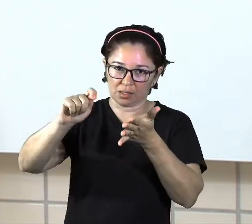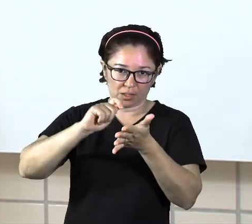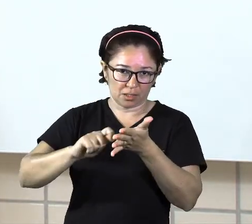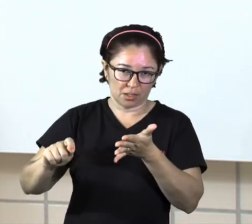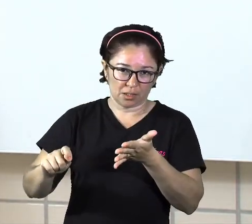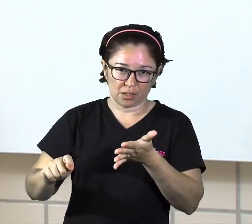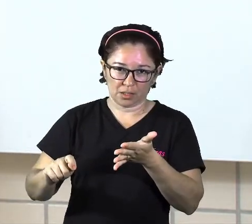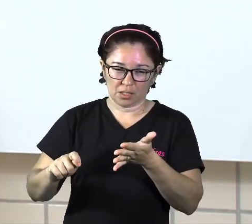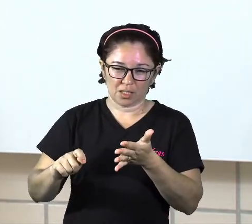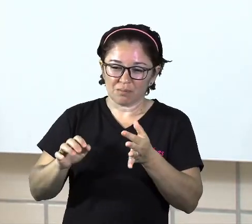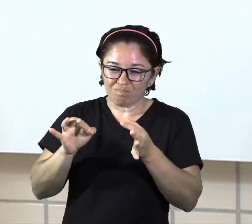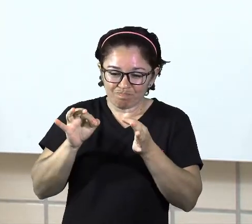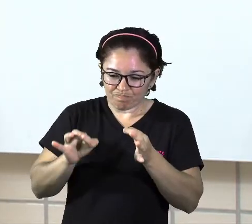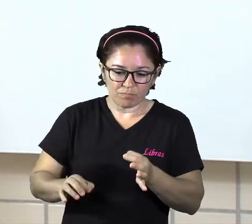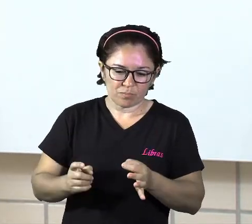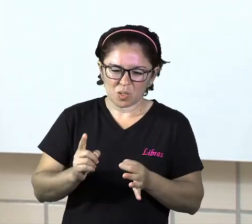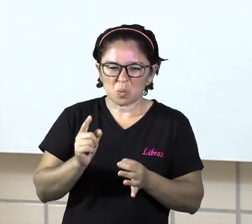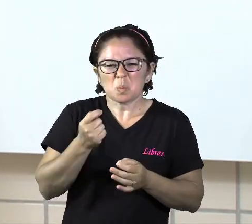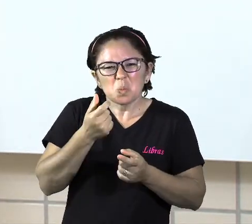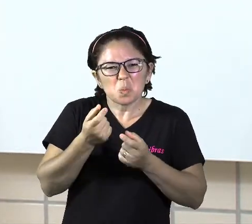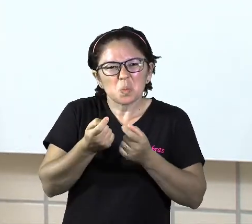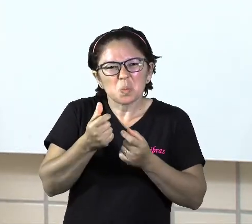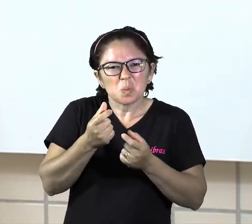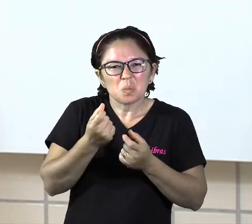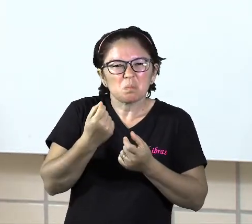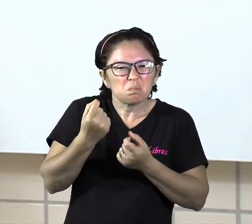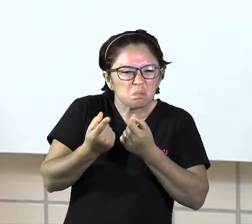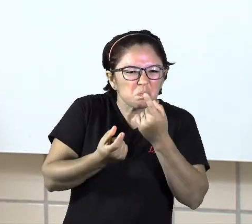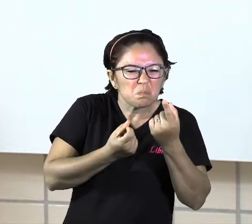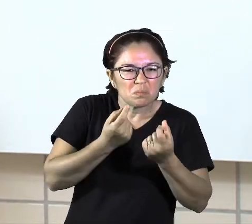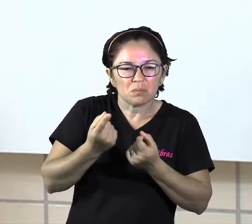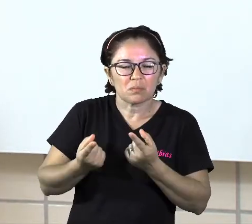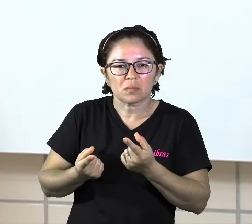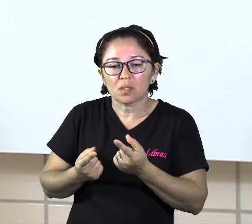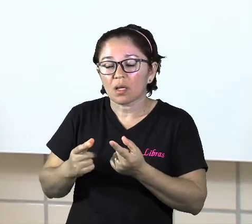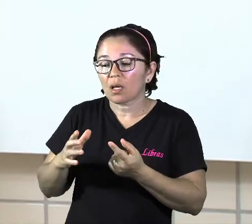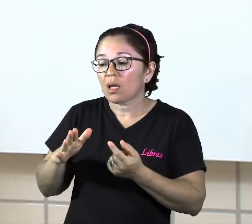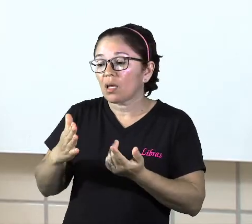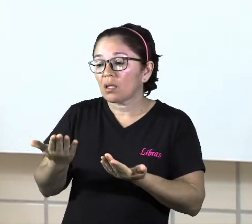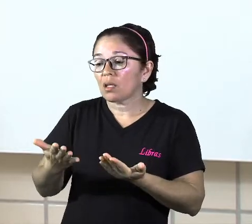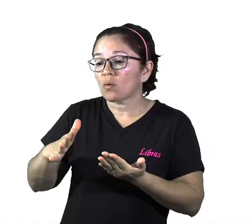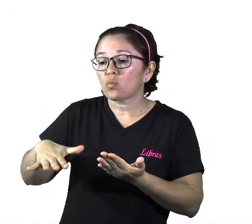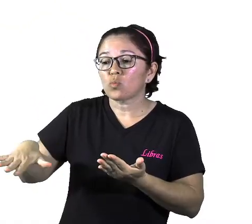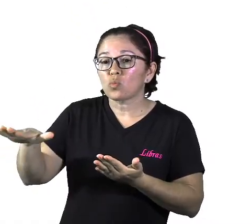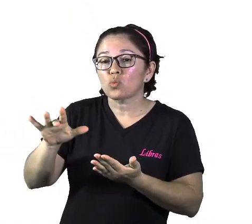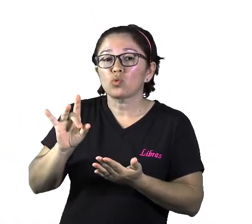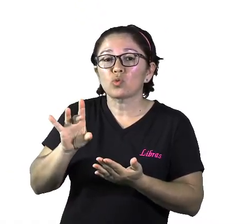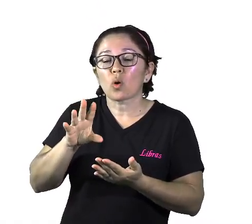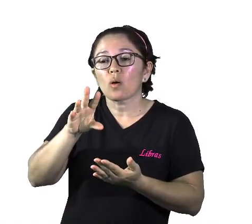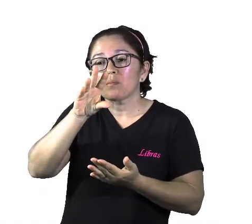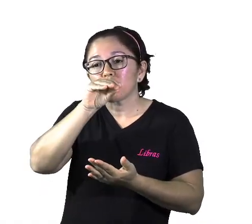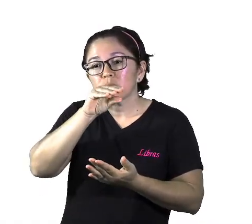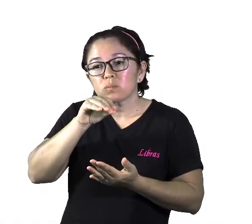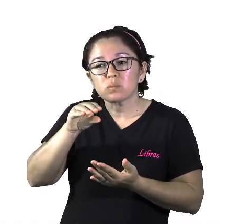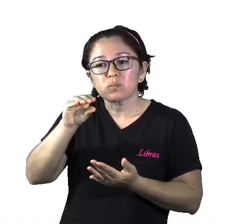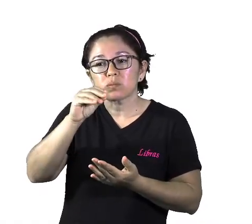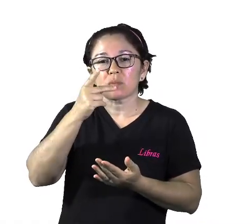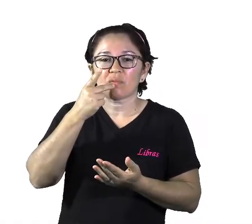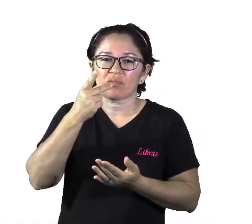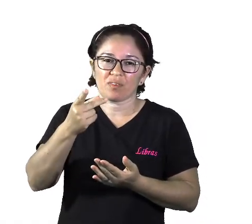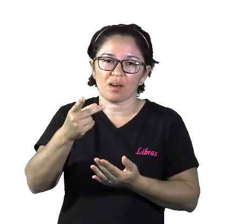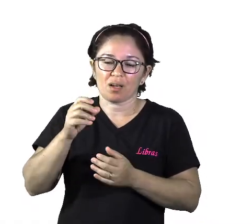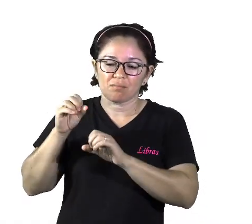estabelecido, eles faziam tudo isso de forma oral. E a gente vai falar agora da tradição oral, que